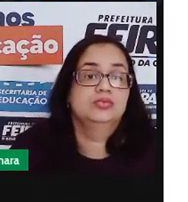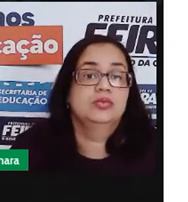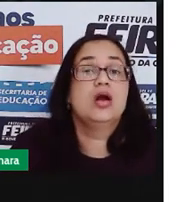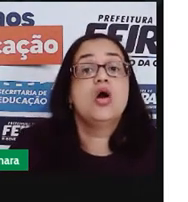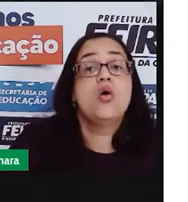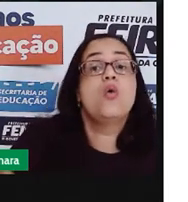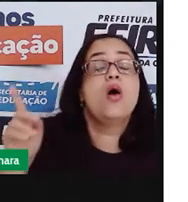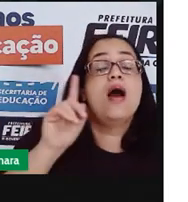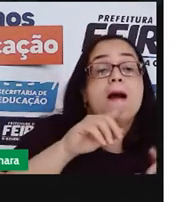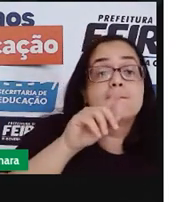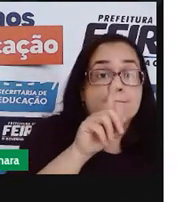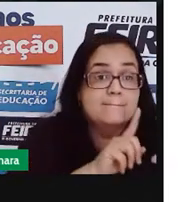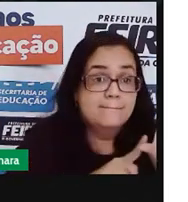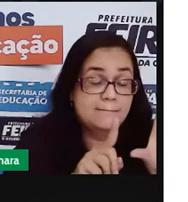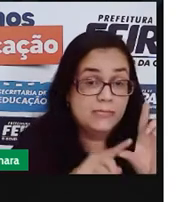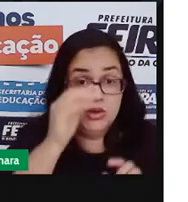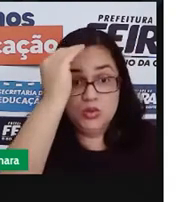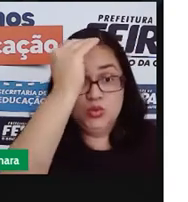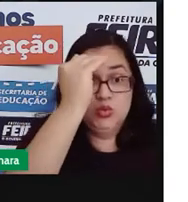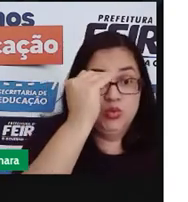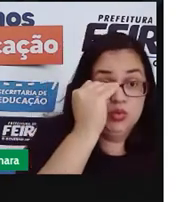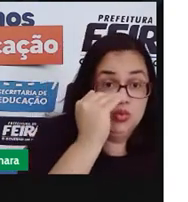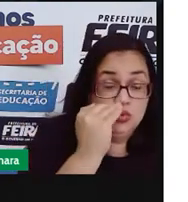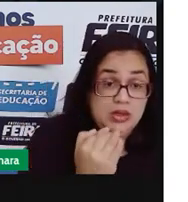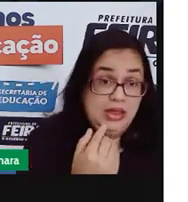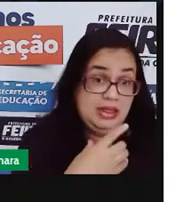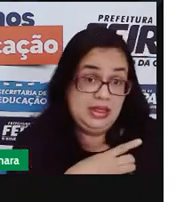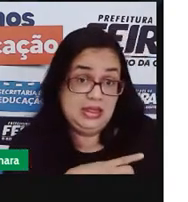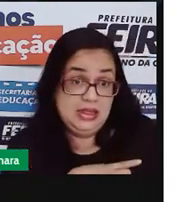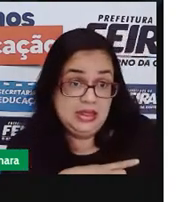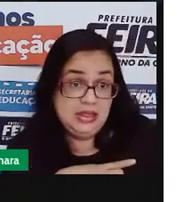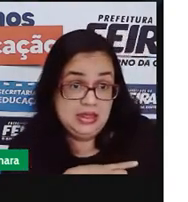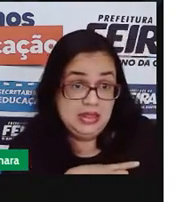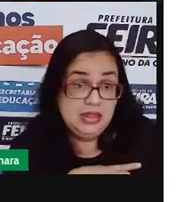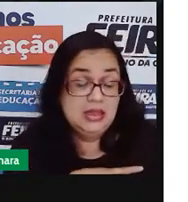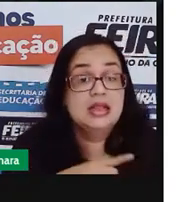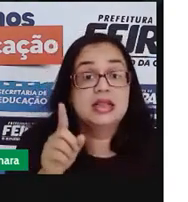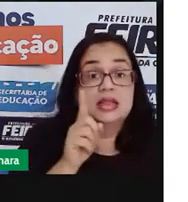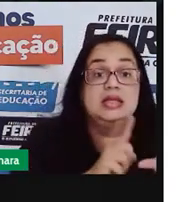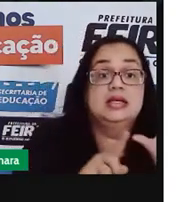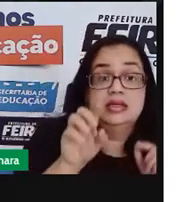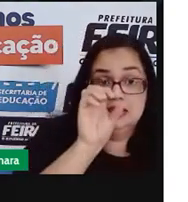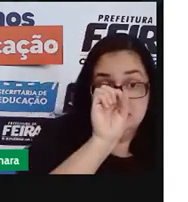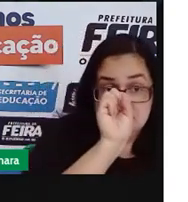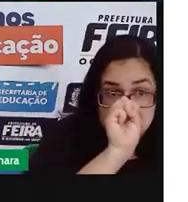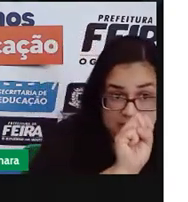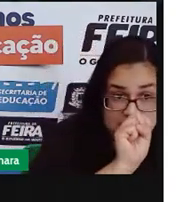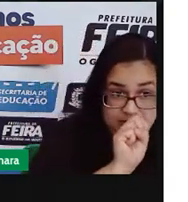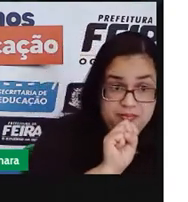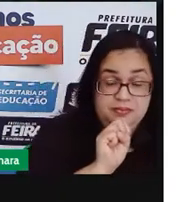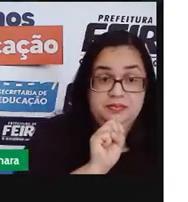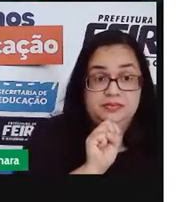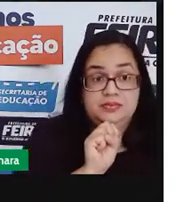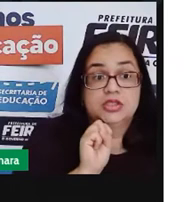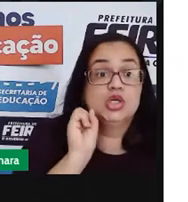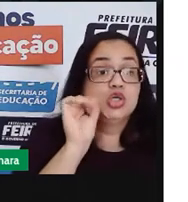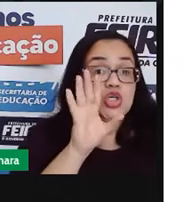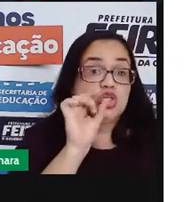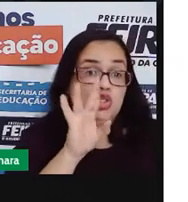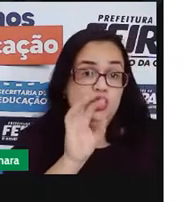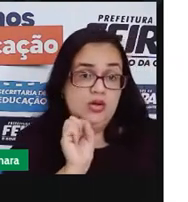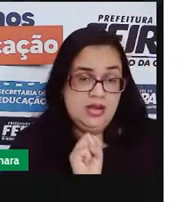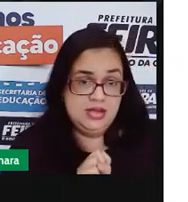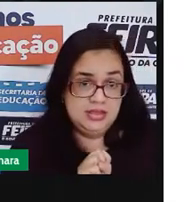Complete as lacunas, que são os estados, com a letra S. Somente